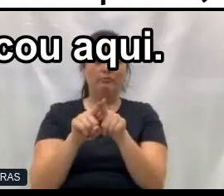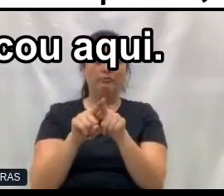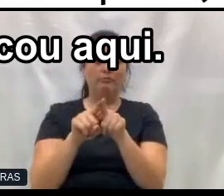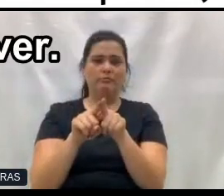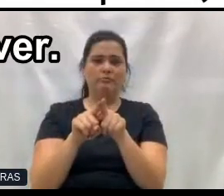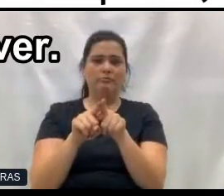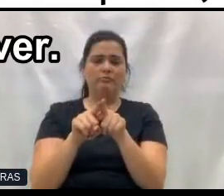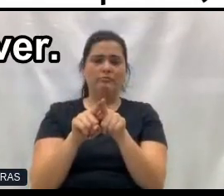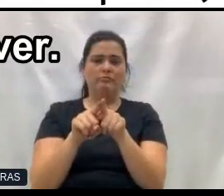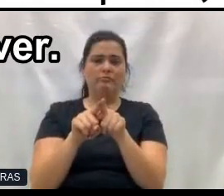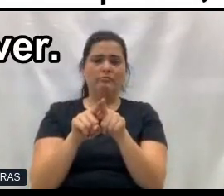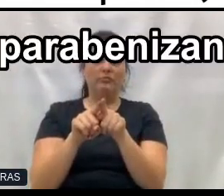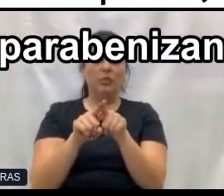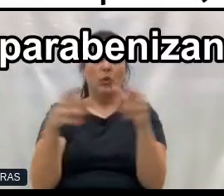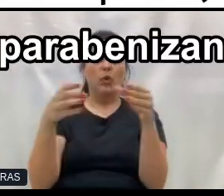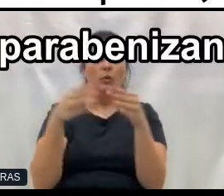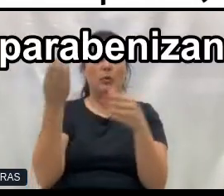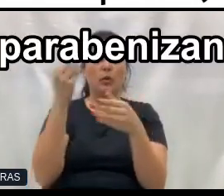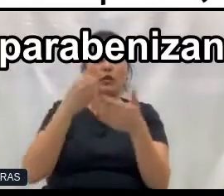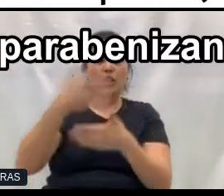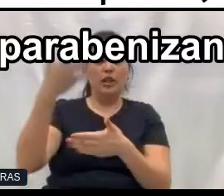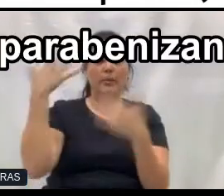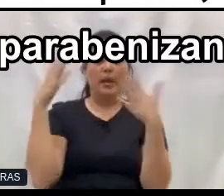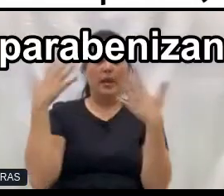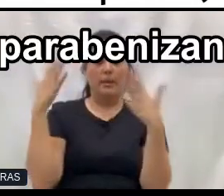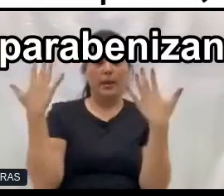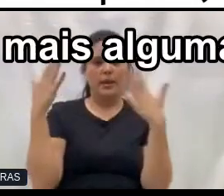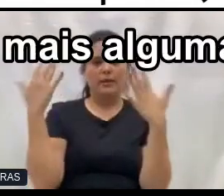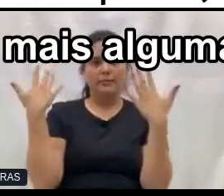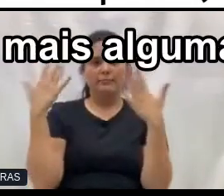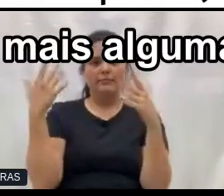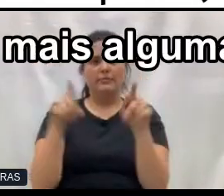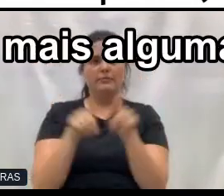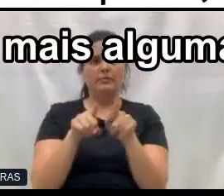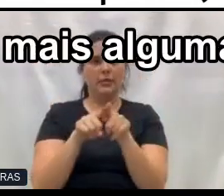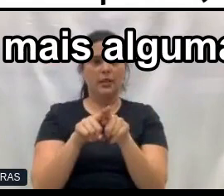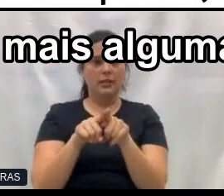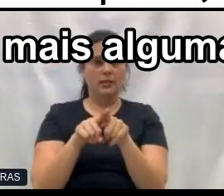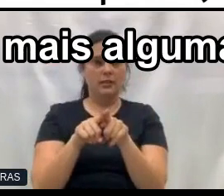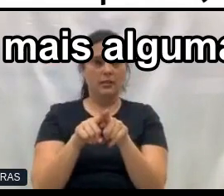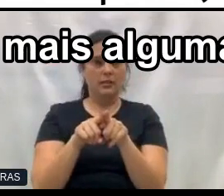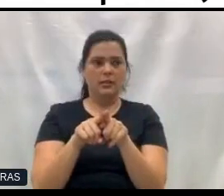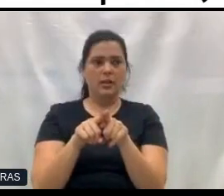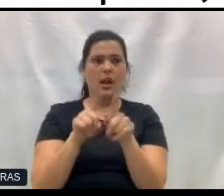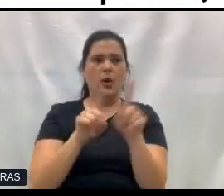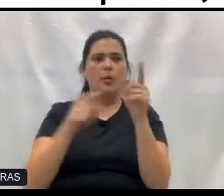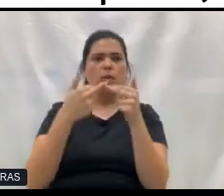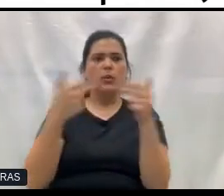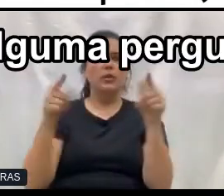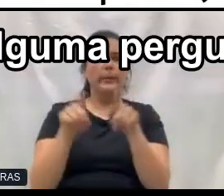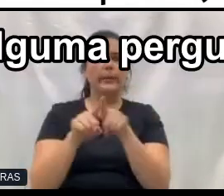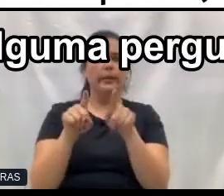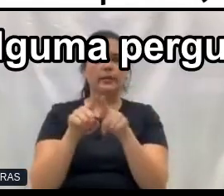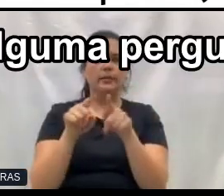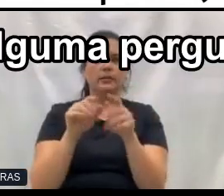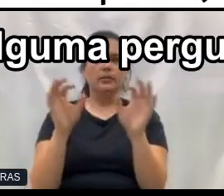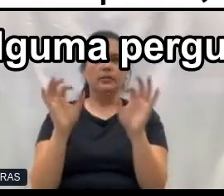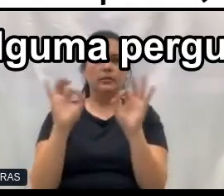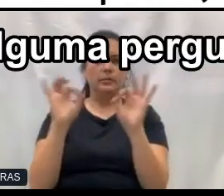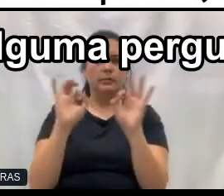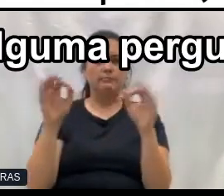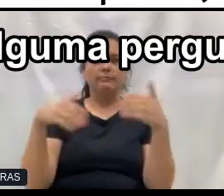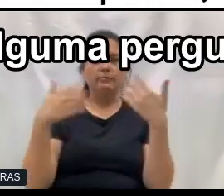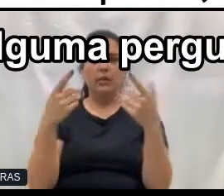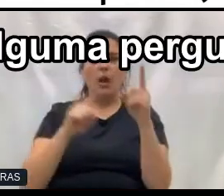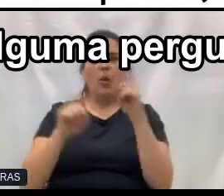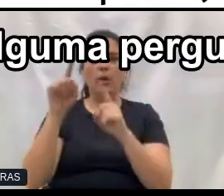o pessoal colocou aqui, deixa ver, parabéns, tem um pessoal parabenizando você, deixa eu ver se tem mais alguma, não, alguém